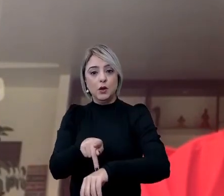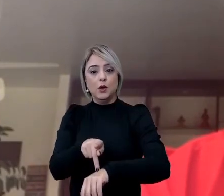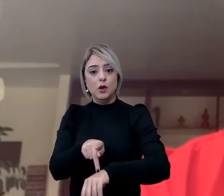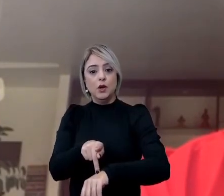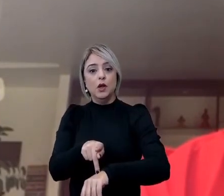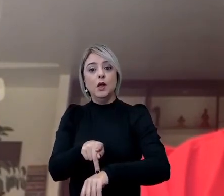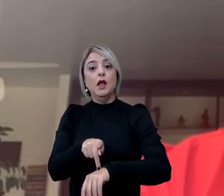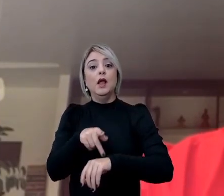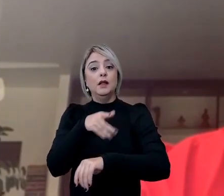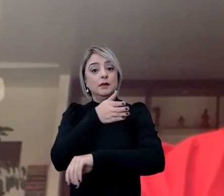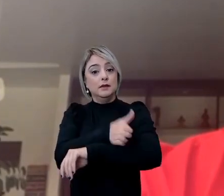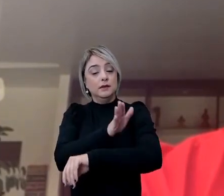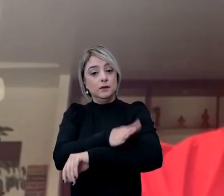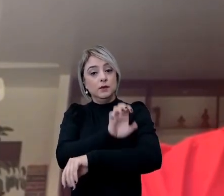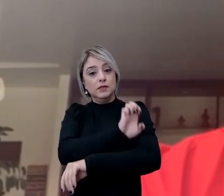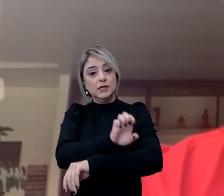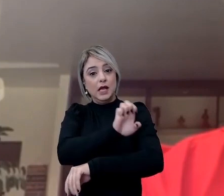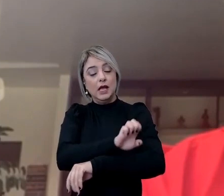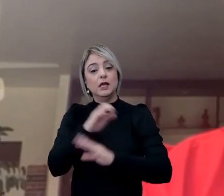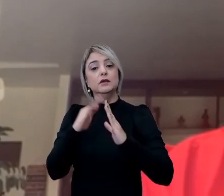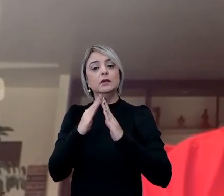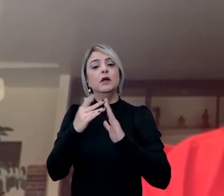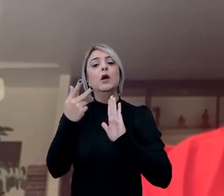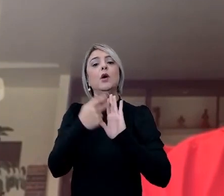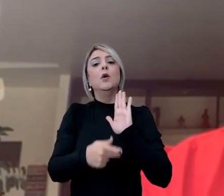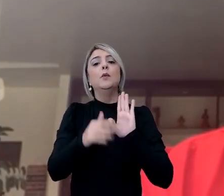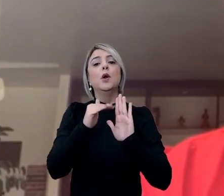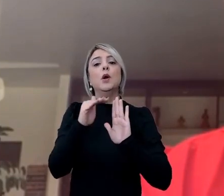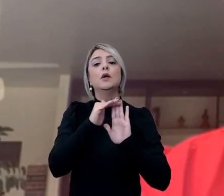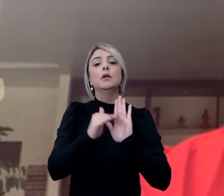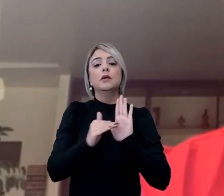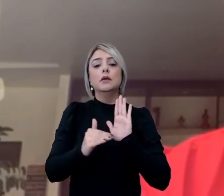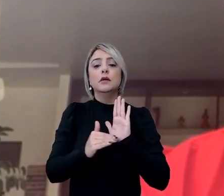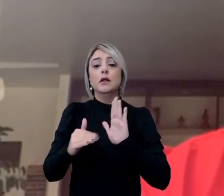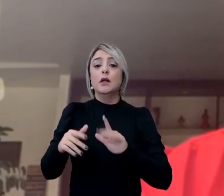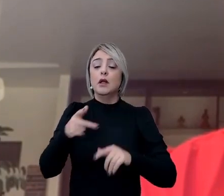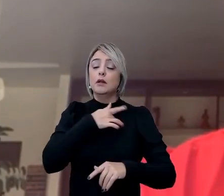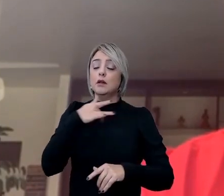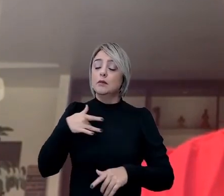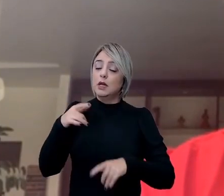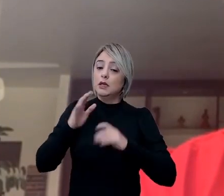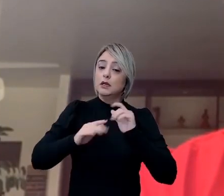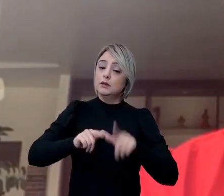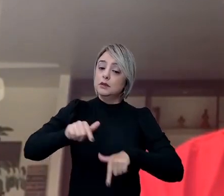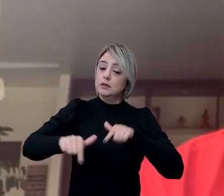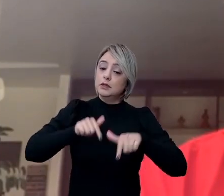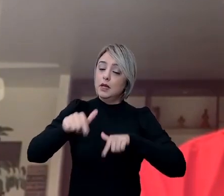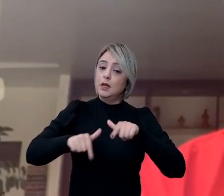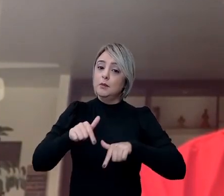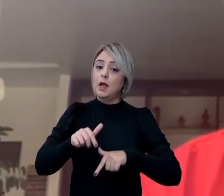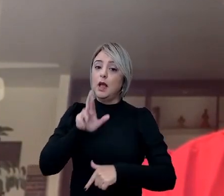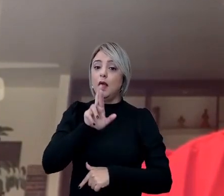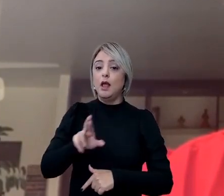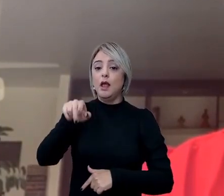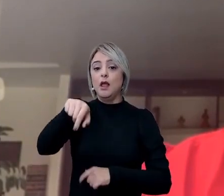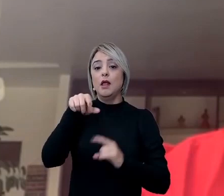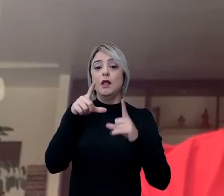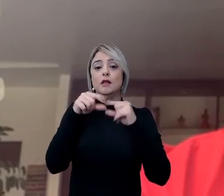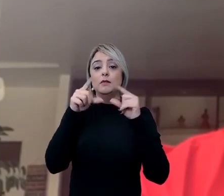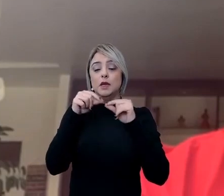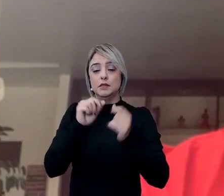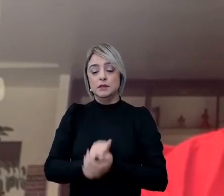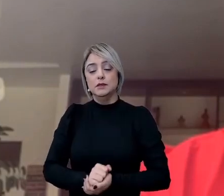da residência, assim como do Programa de Promoção à Saúde e Ambiente de Trabalho, PSAT, ambos da Gerência Regional de Brasília.